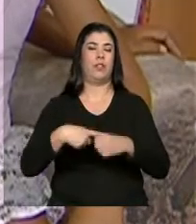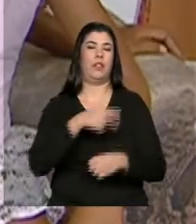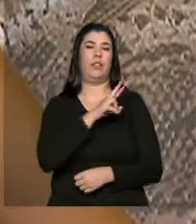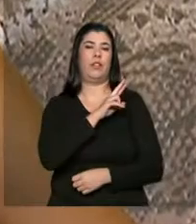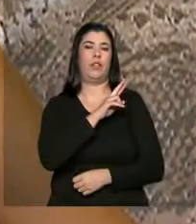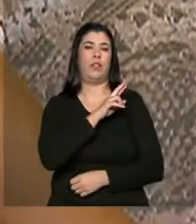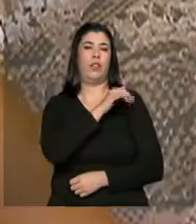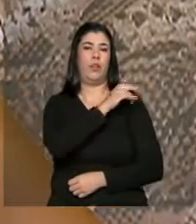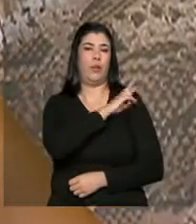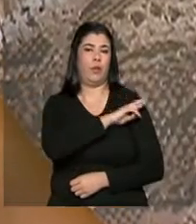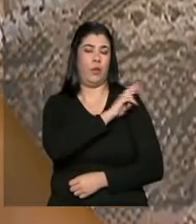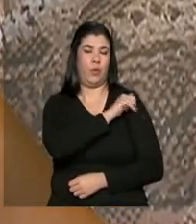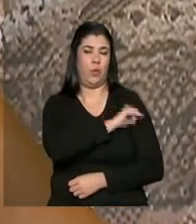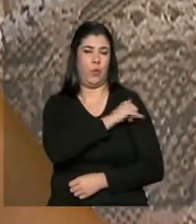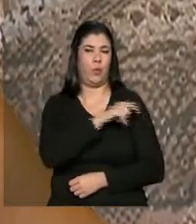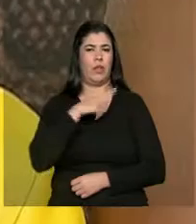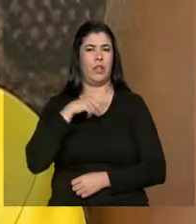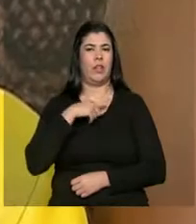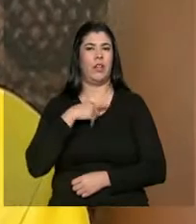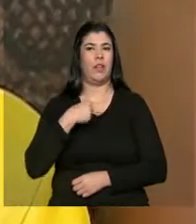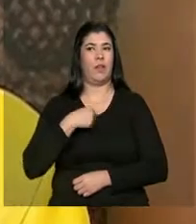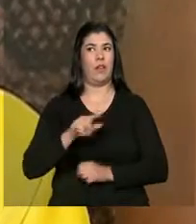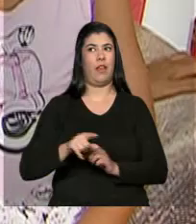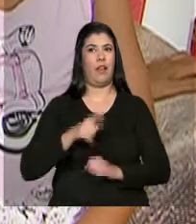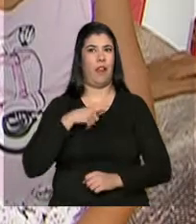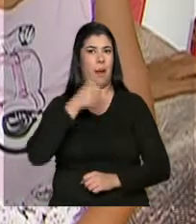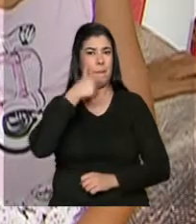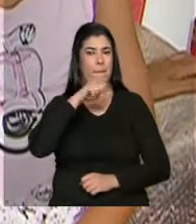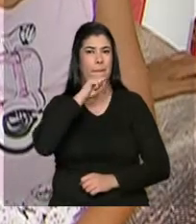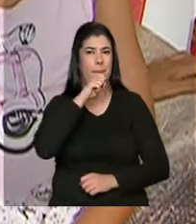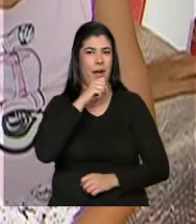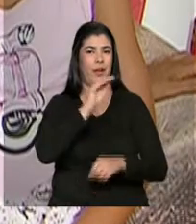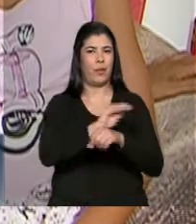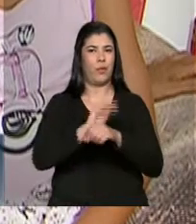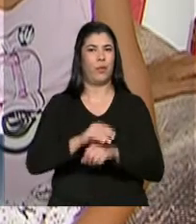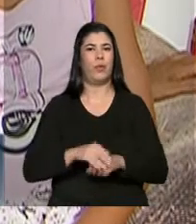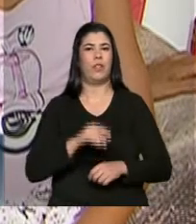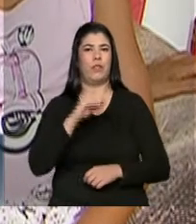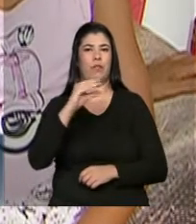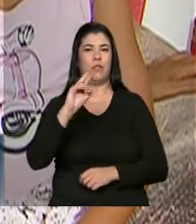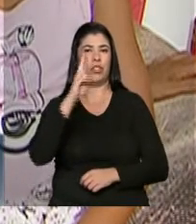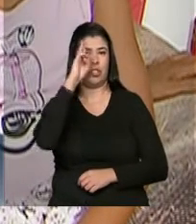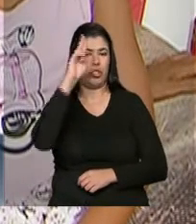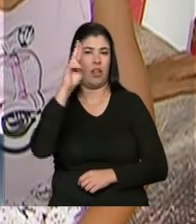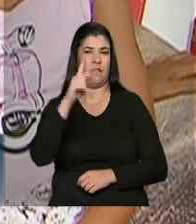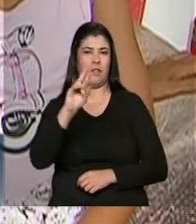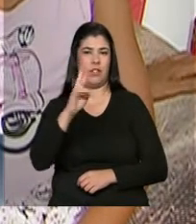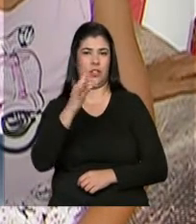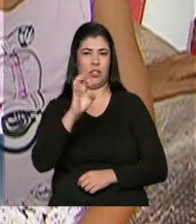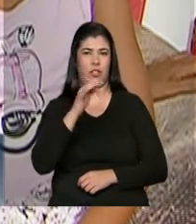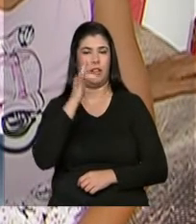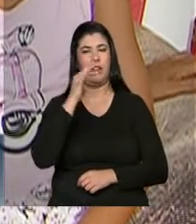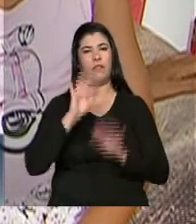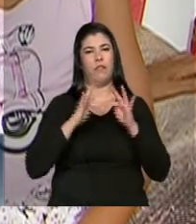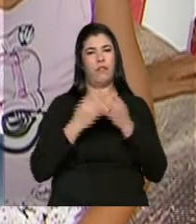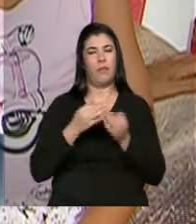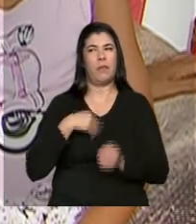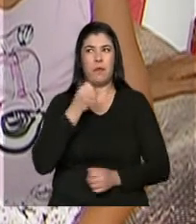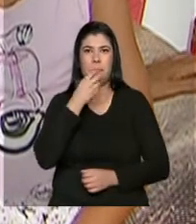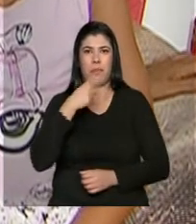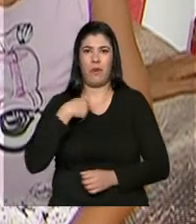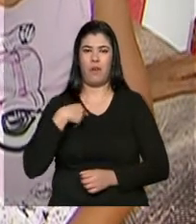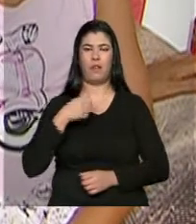programa, teve prioridade por ser chefe de família. Foi muito legal dar essa oportunidade para a gente, que é mãe solteira,